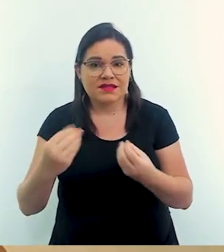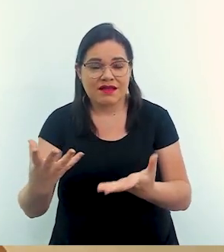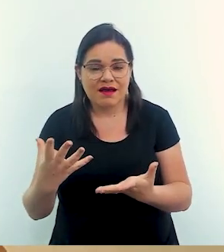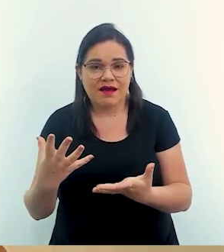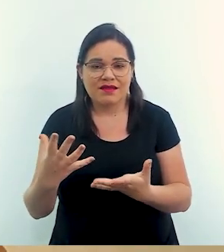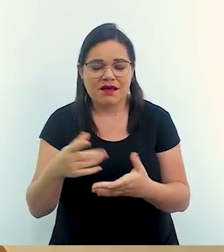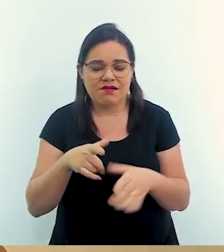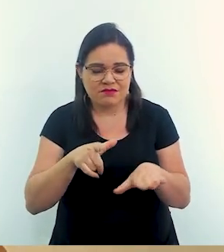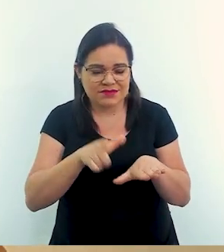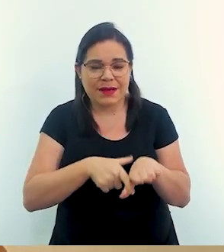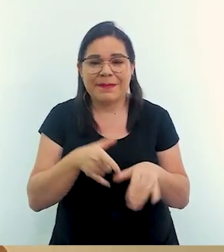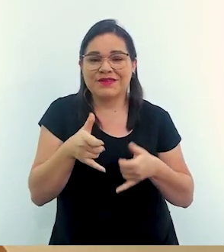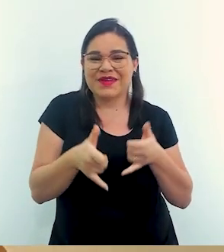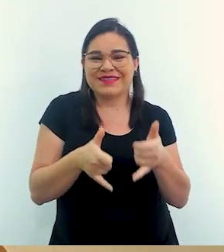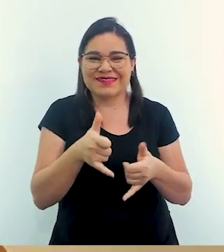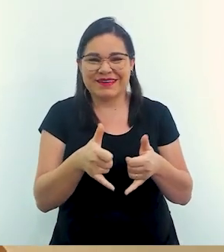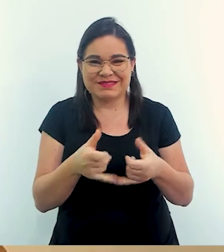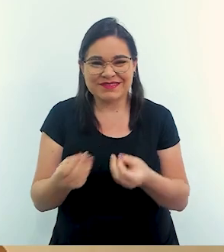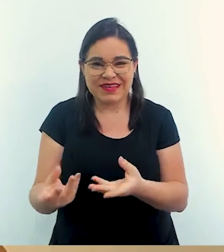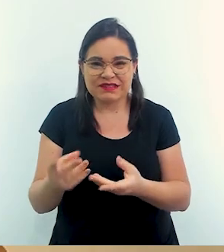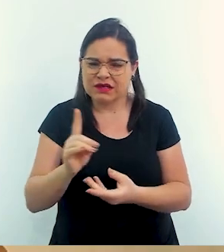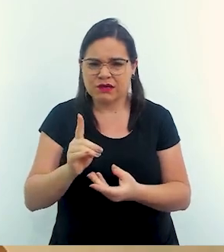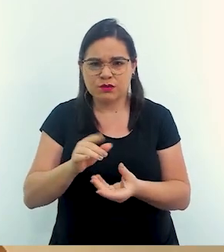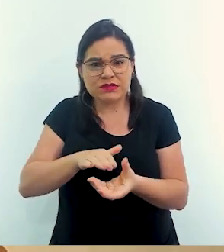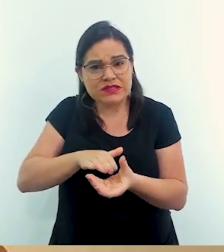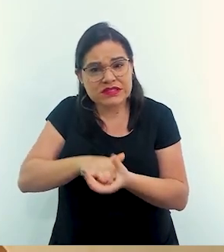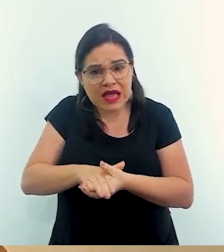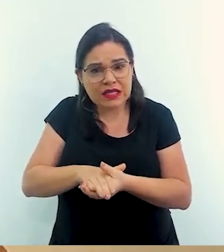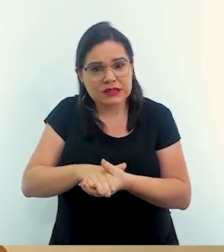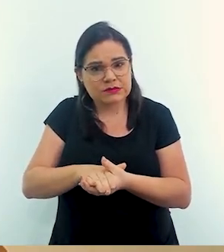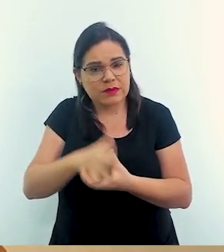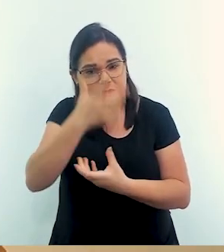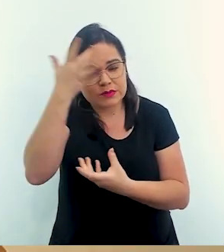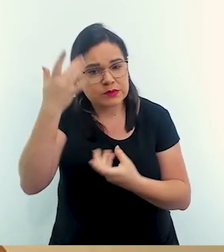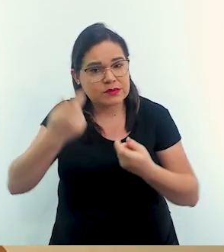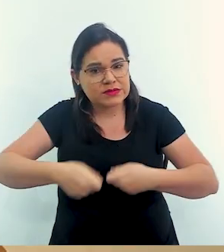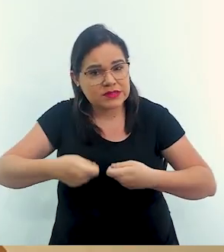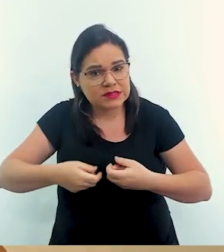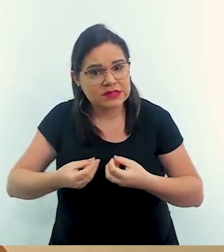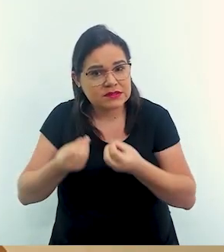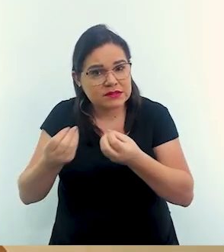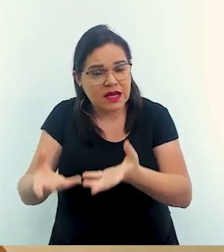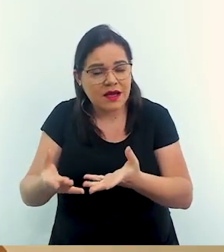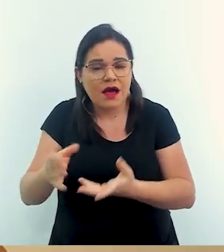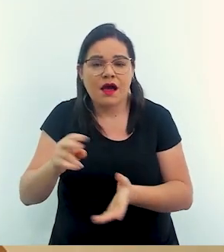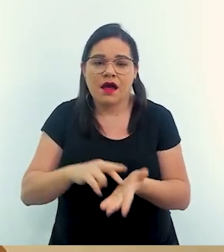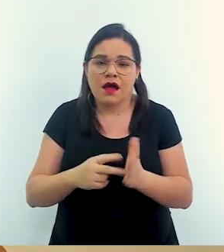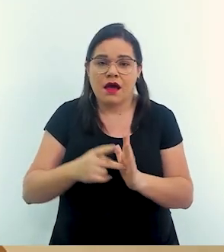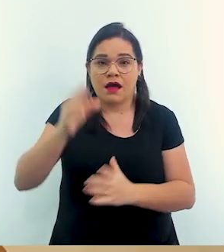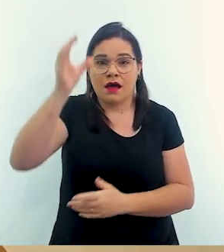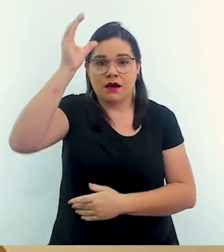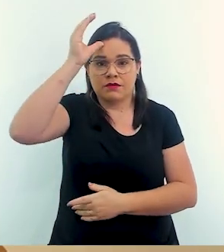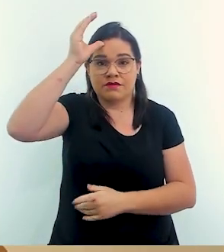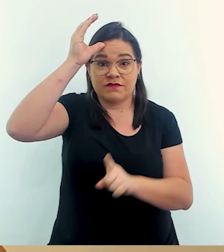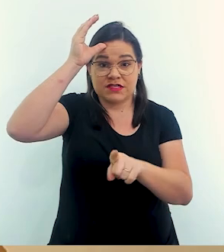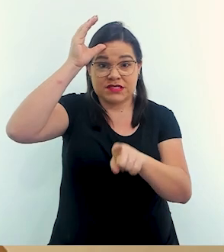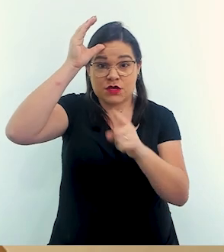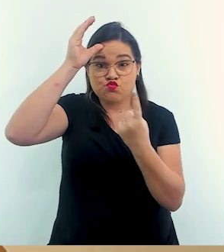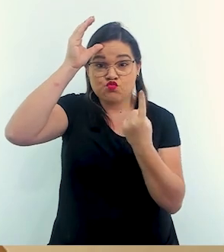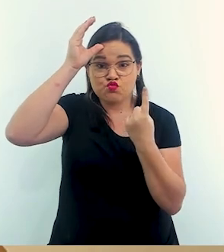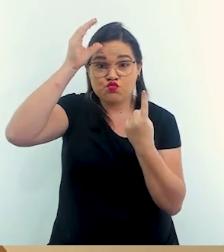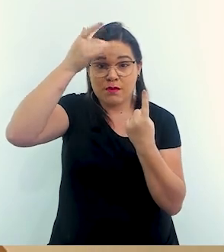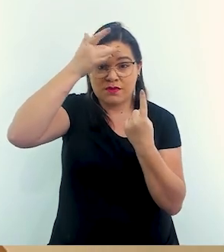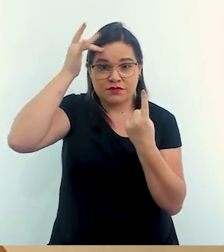num desastre, não um sapato de salto alto, mas um tênis pra pessoa que está... Você tá tendo essa consciência, mas você é uma